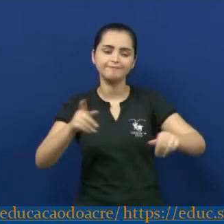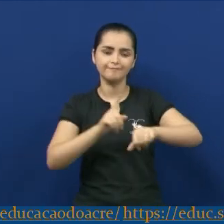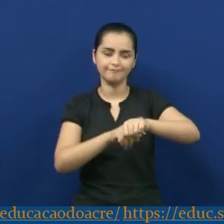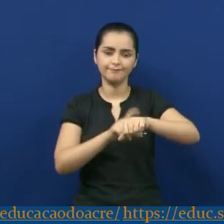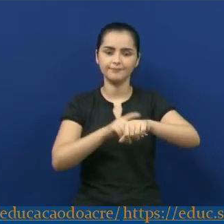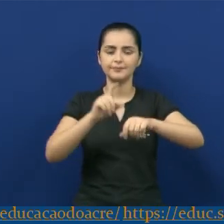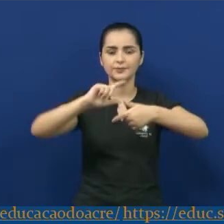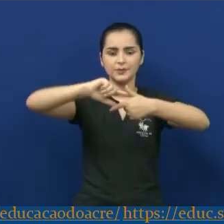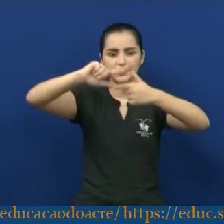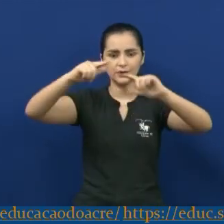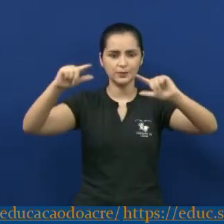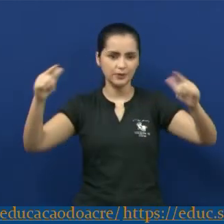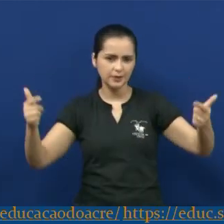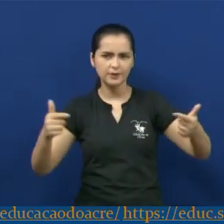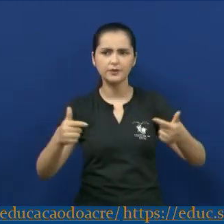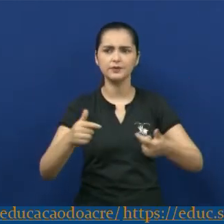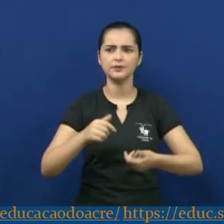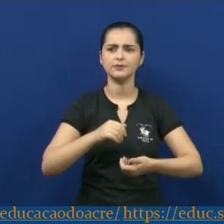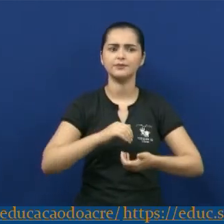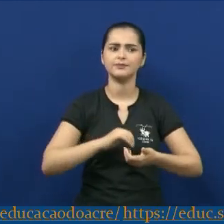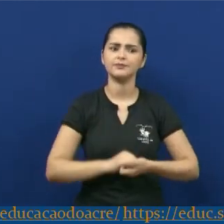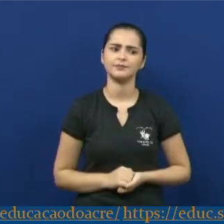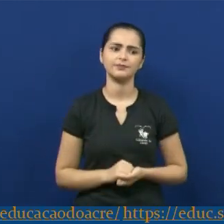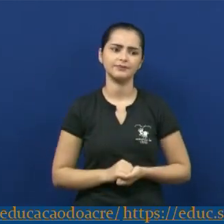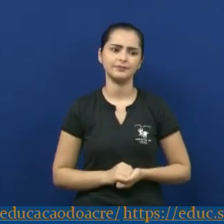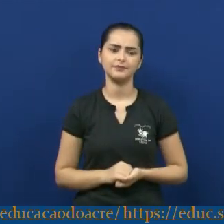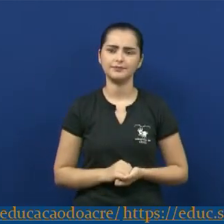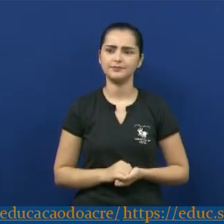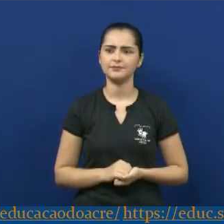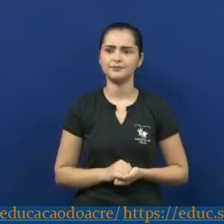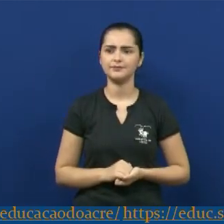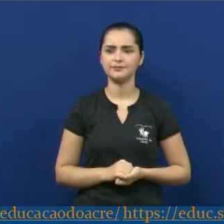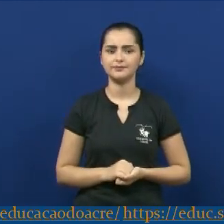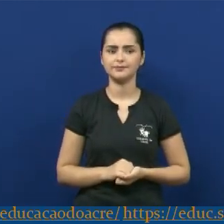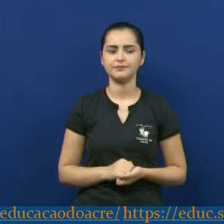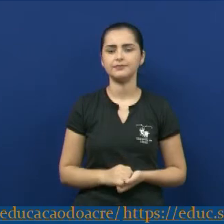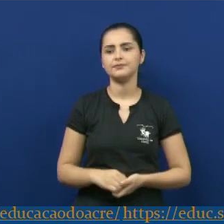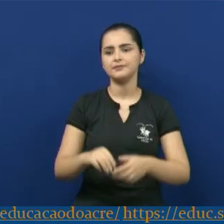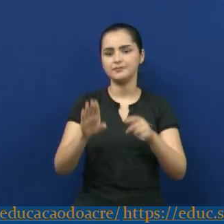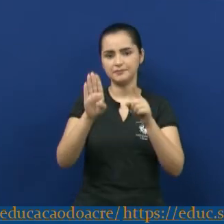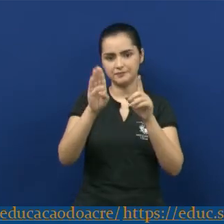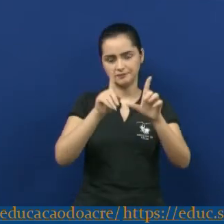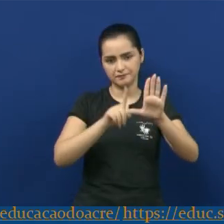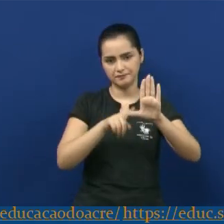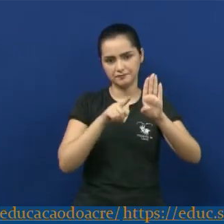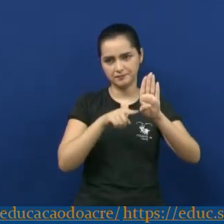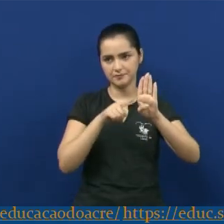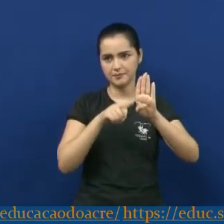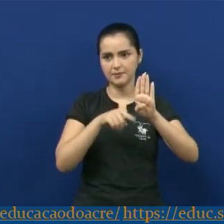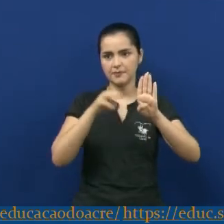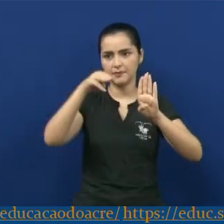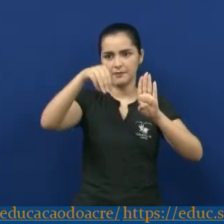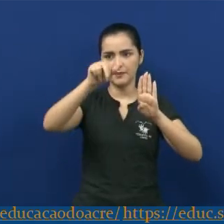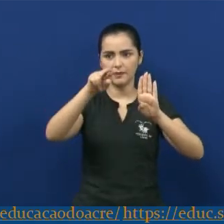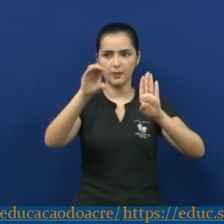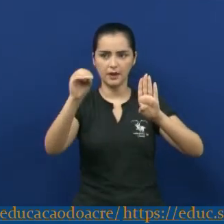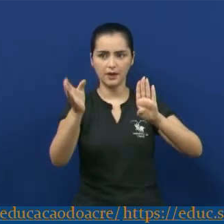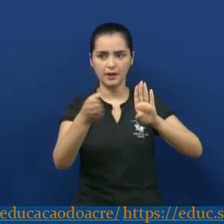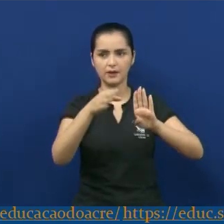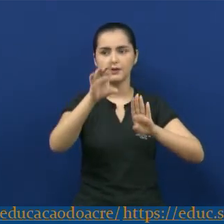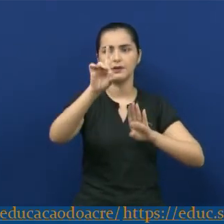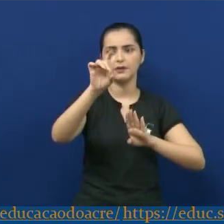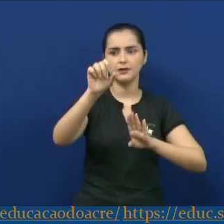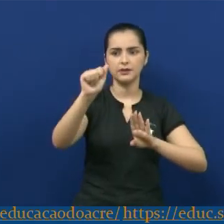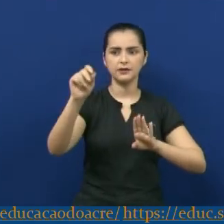temos o Lima Barreto, Augusto dos Anjos e o Oswald de Andrade. A letra B, Mário de Andrade, Manuel Bandeira e o Oswald de